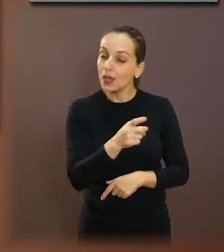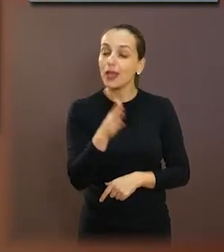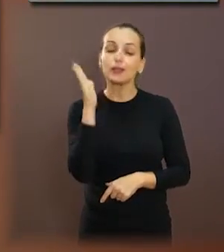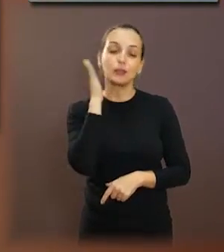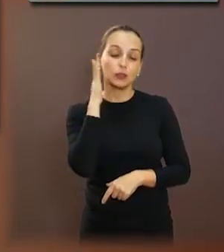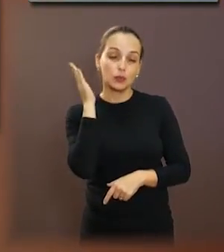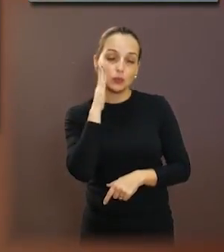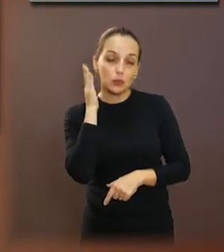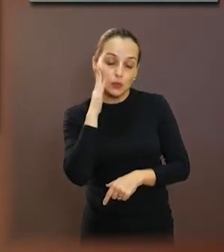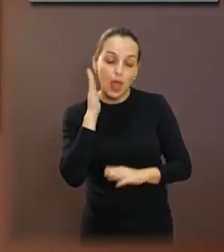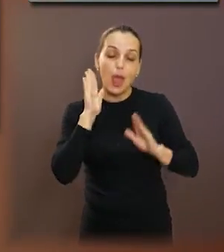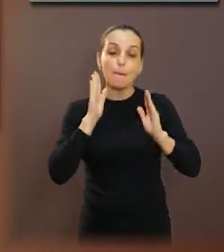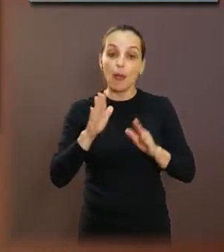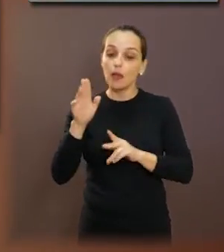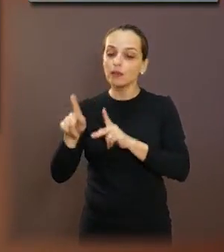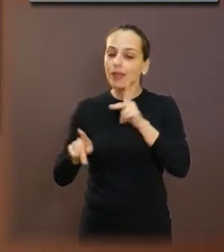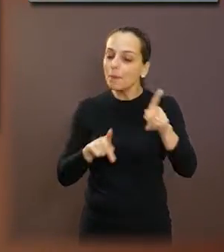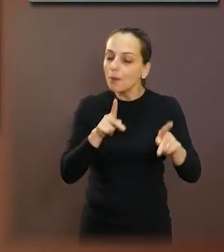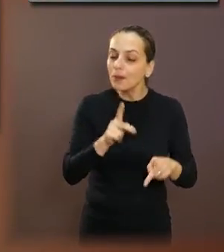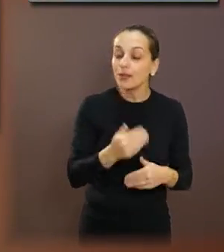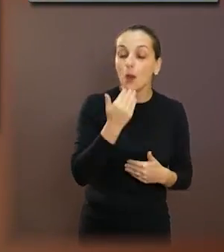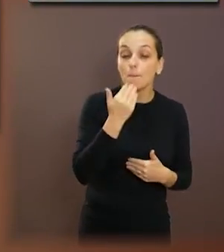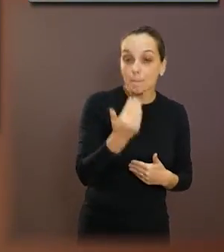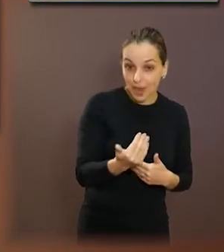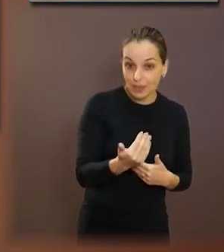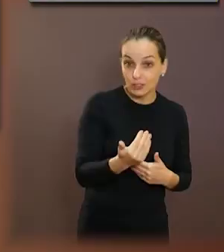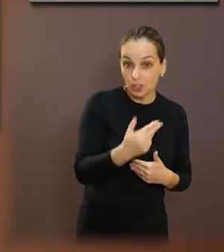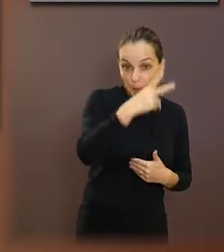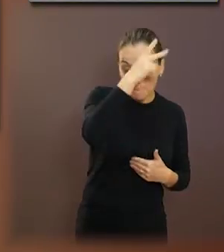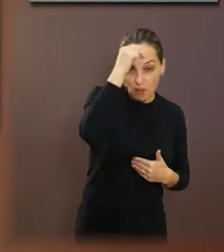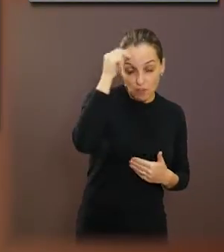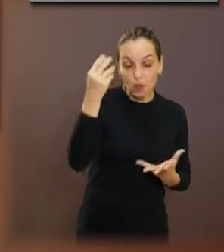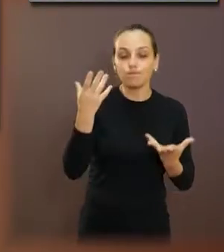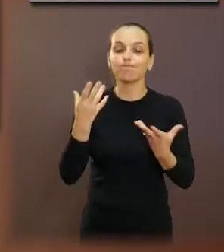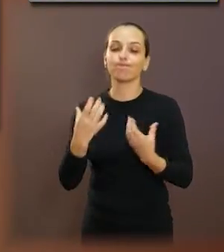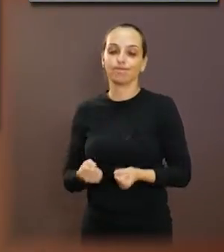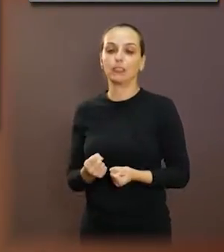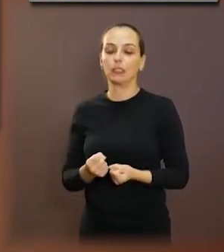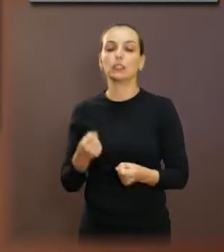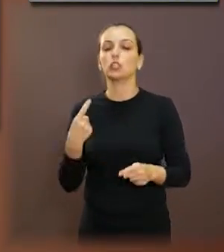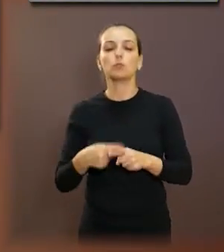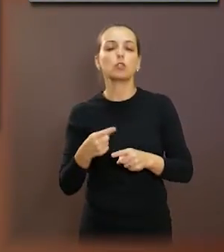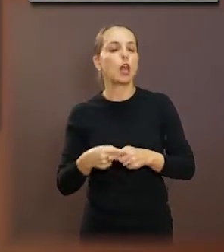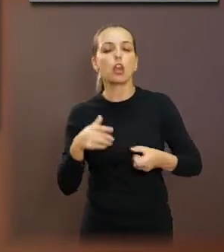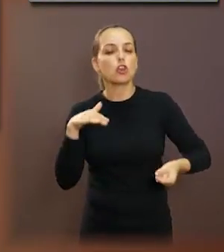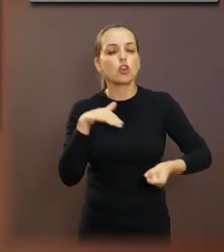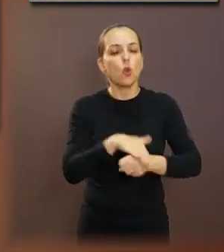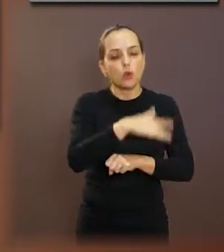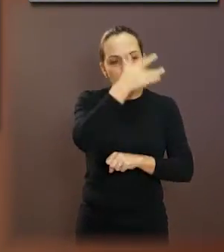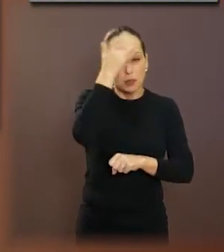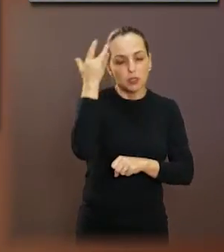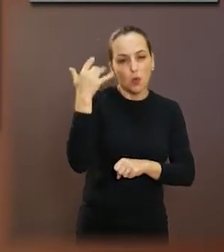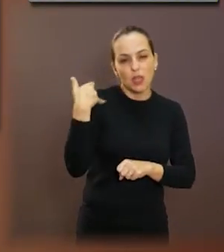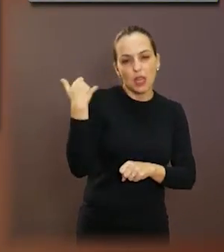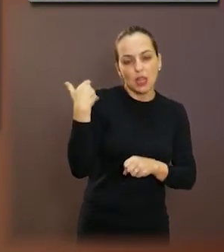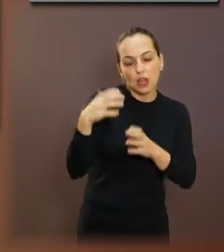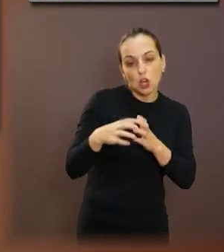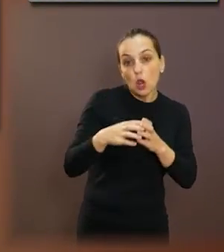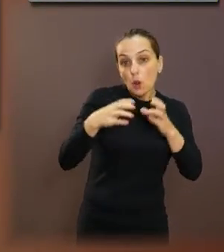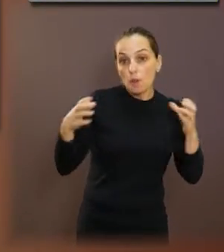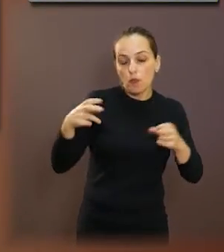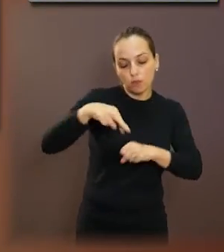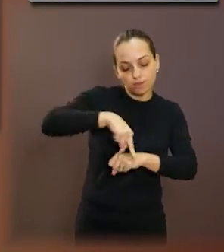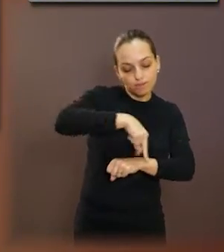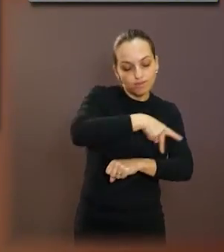vem atender esse pedido da população, o clamor. Porque ali muitas moças passavam ali, idosos de noite ali, Naquela região do